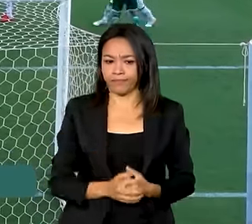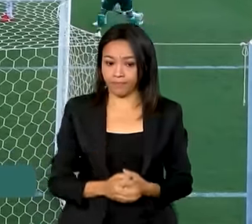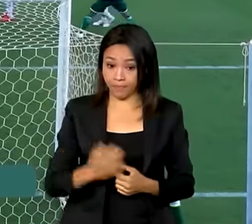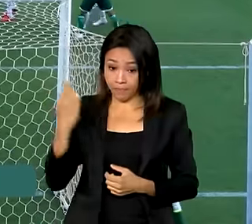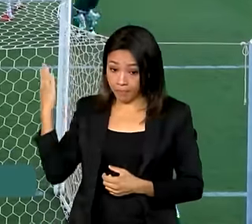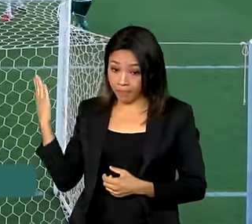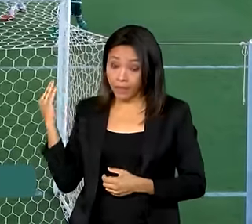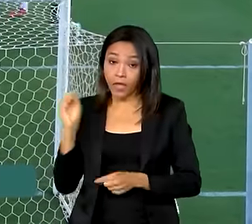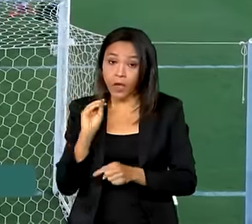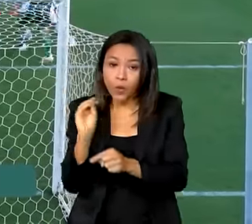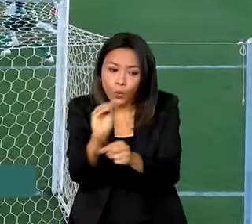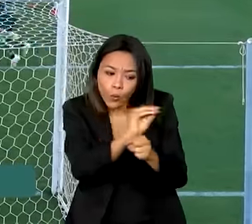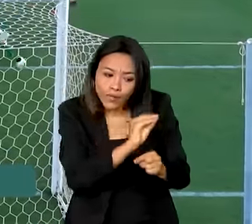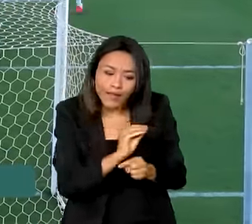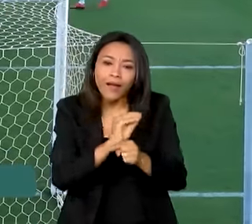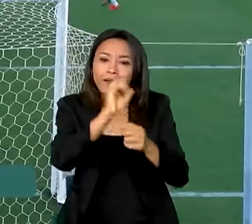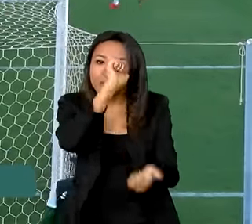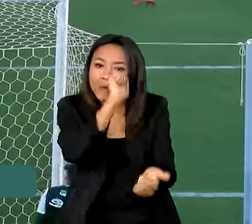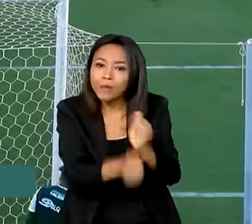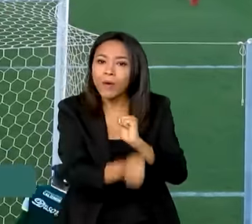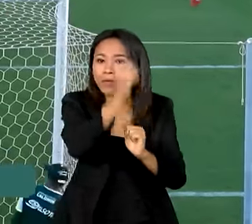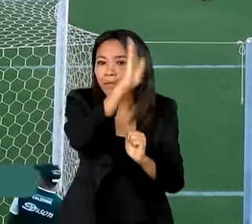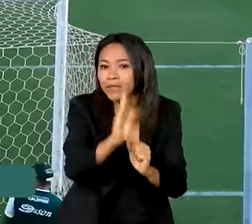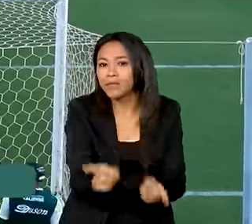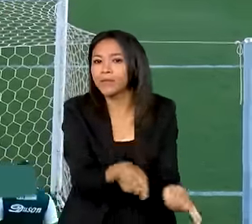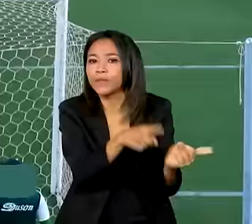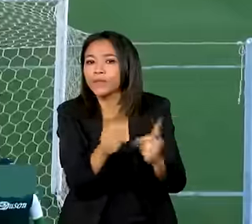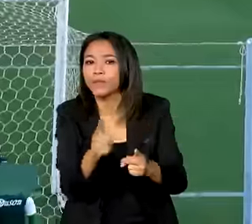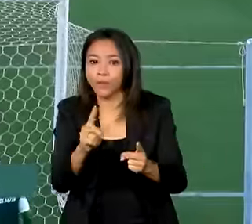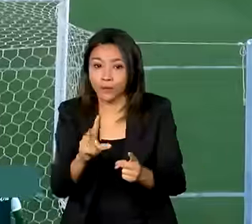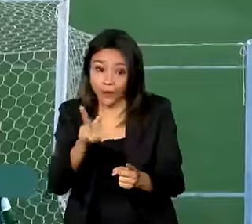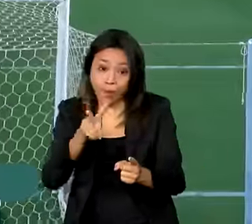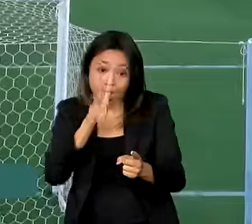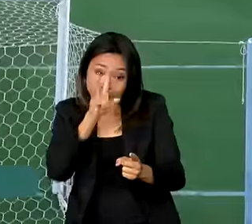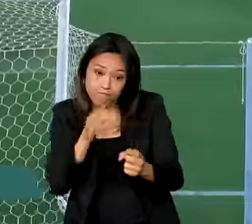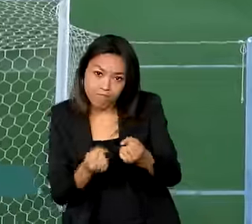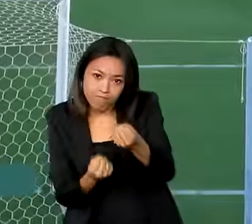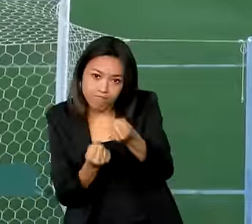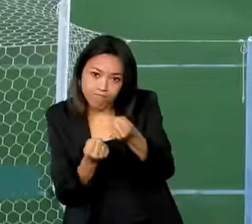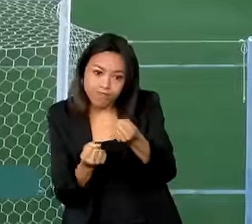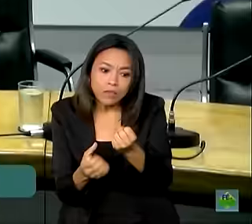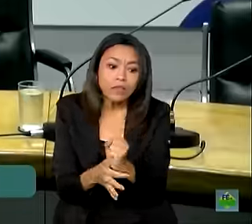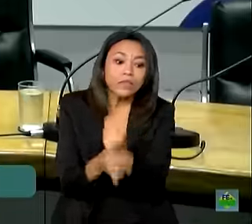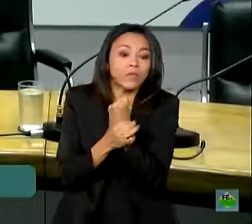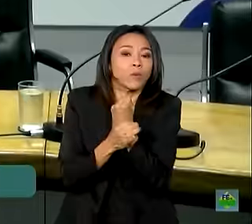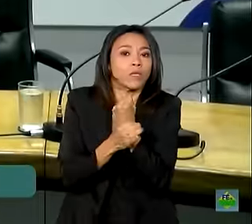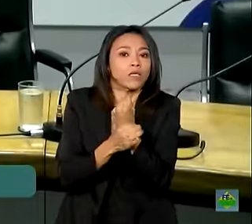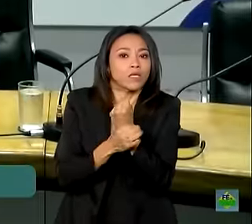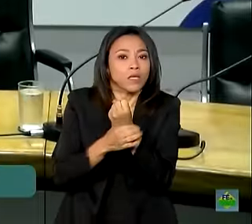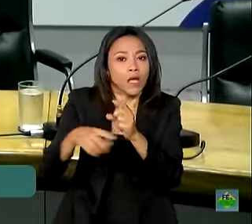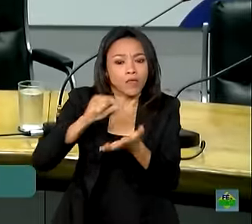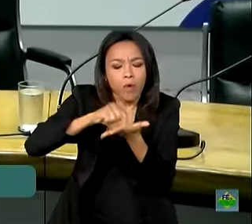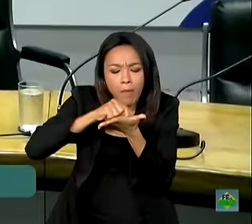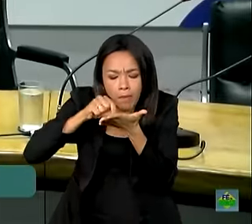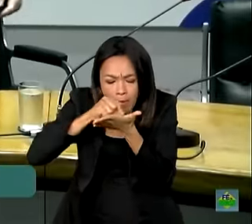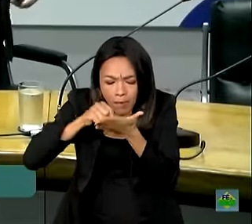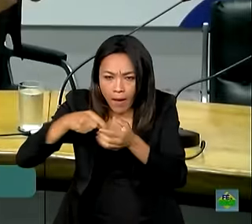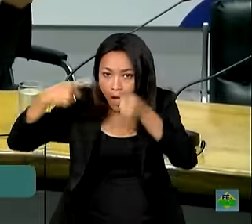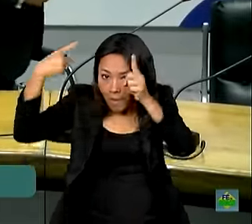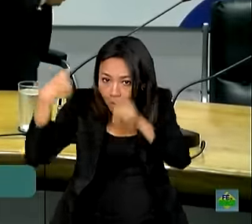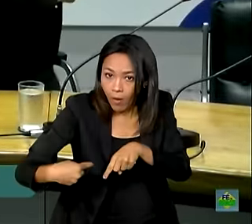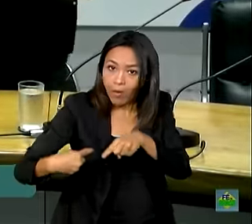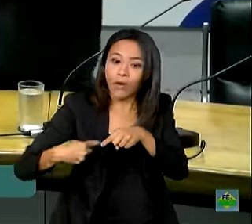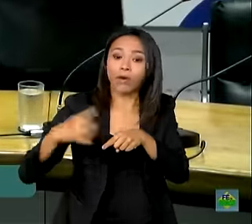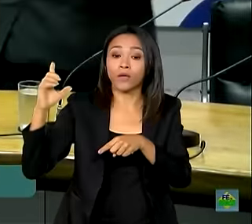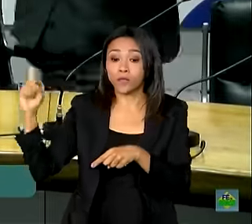Preservar a integridade do esporte e fortalecer a segurança nas apostas esportivas. É com esse intuito que o Ministério